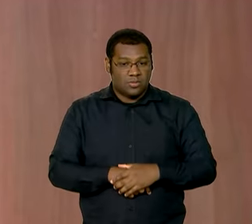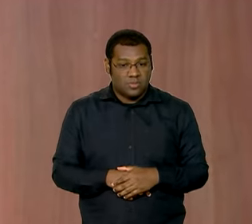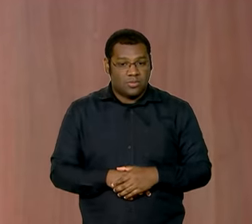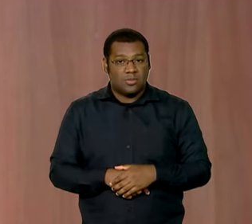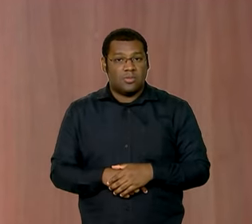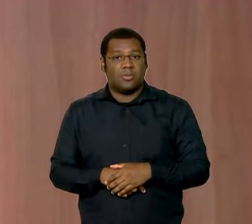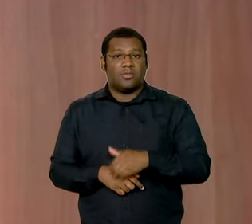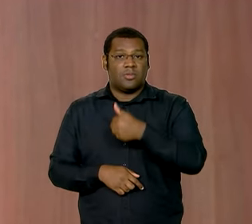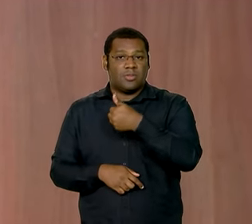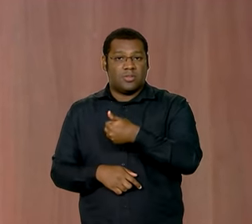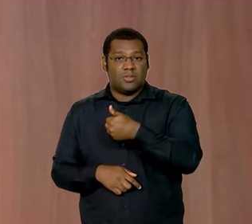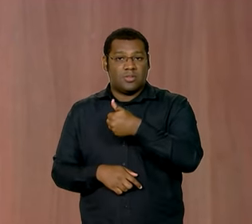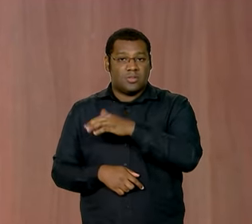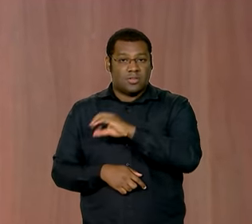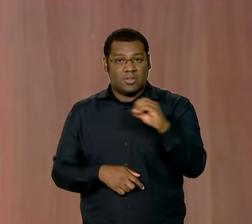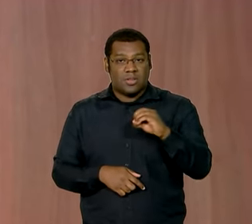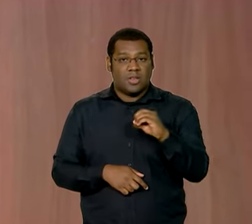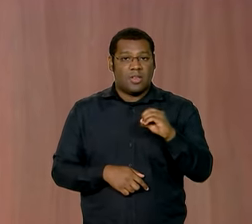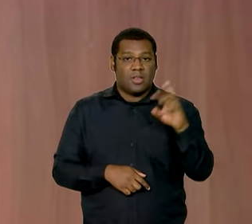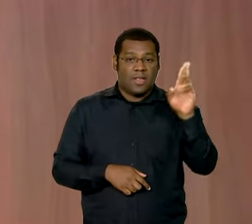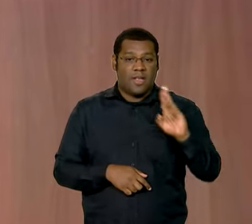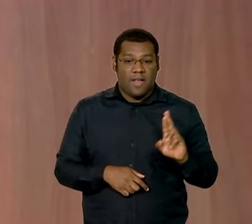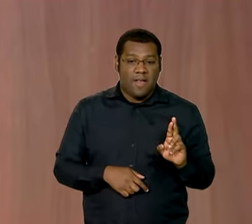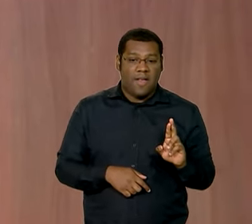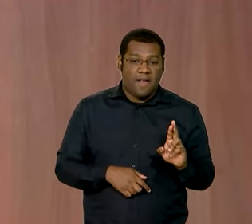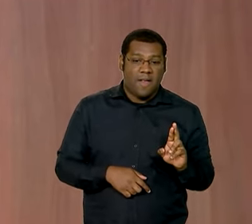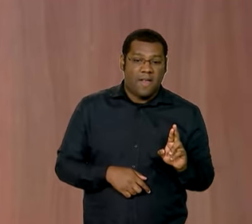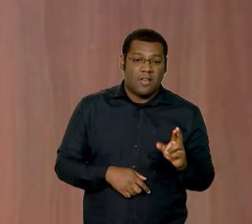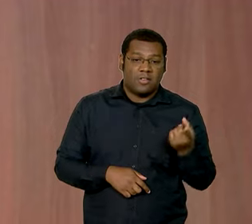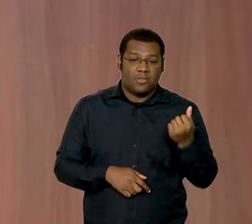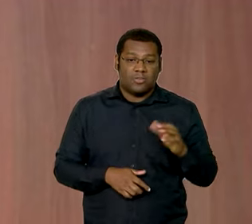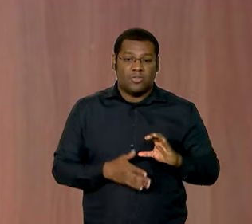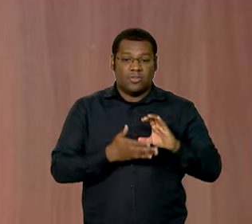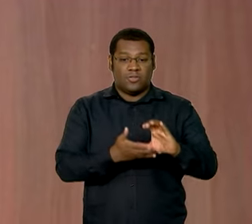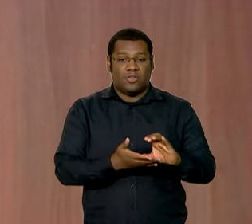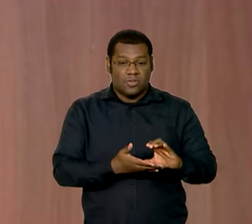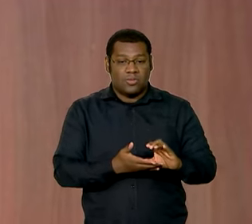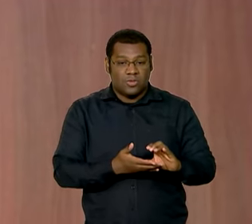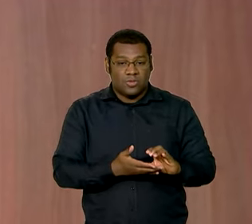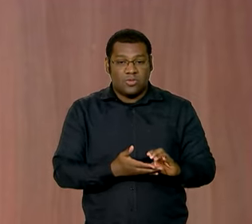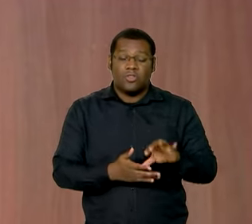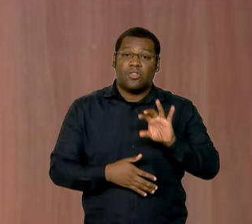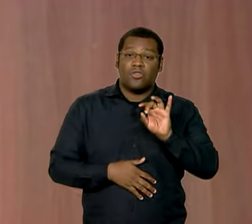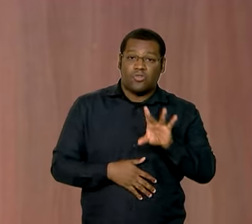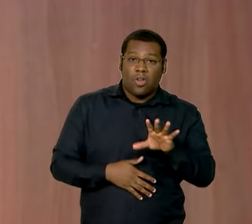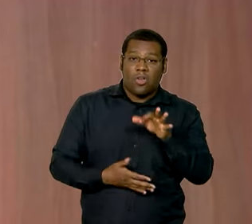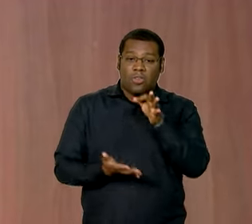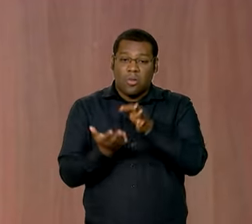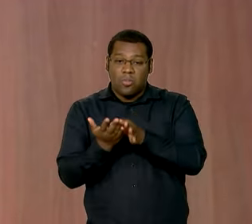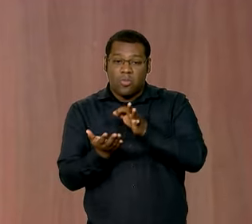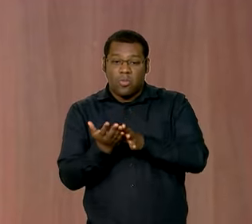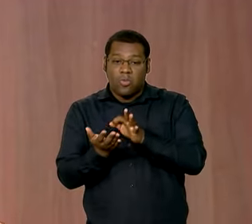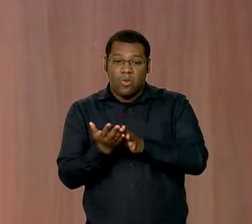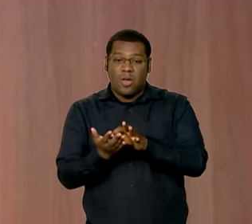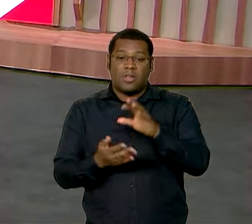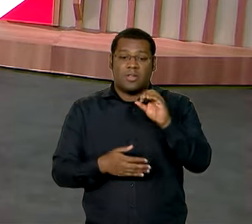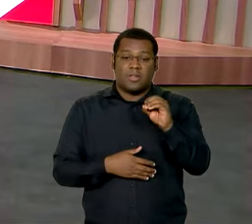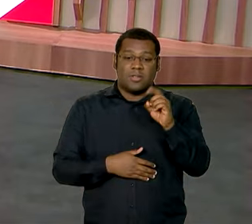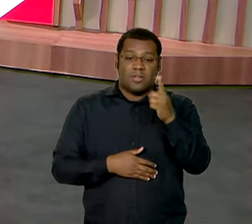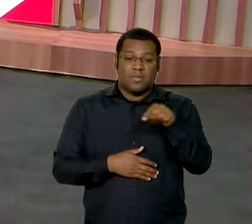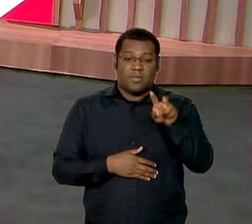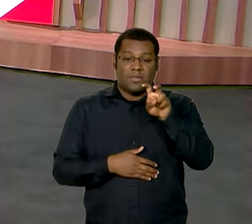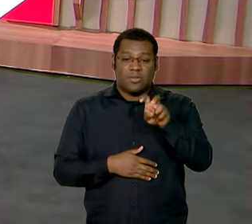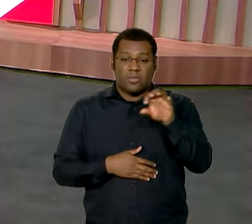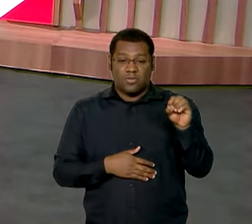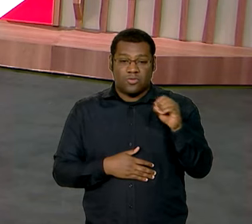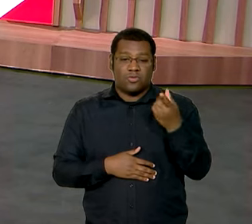investidos pela União só R 0 vão para a cultura. Apesar desse valor ainda ser um valor pequeno como